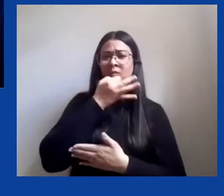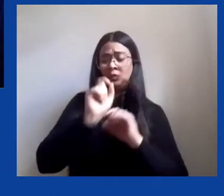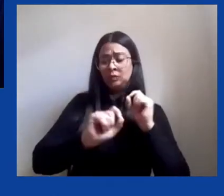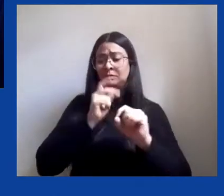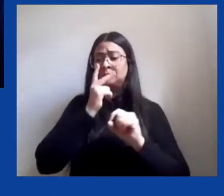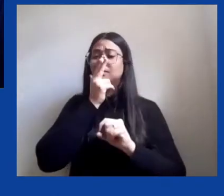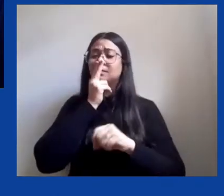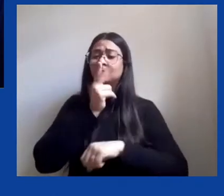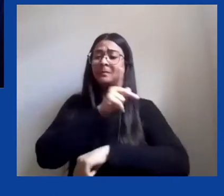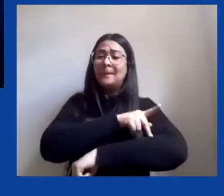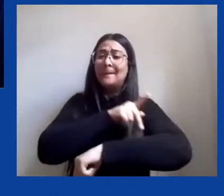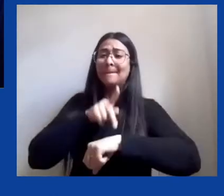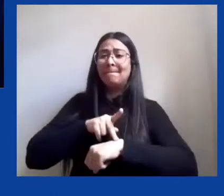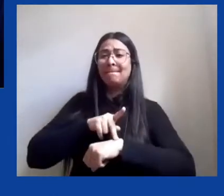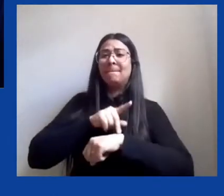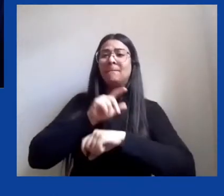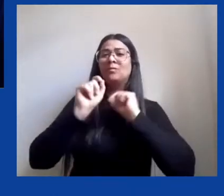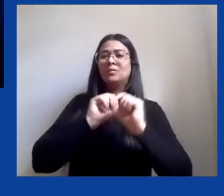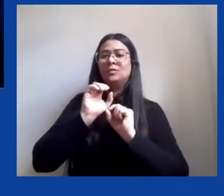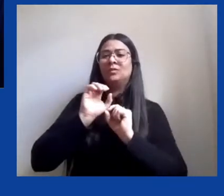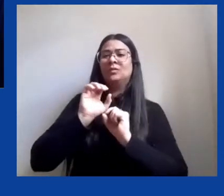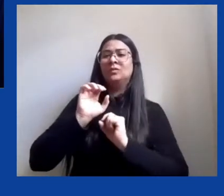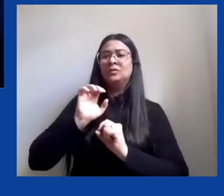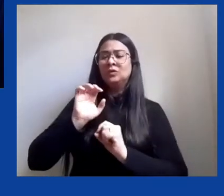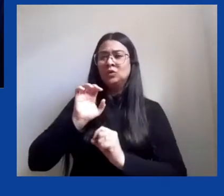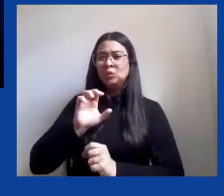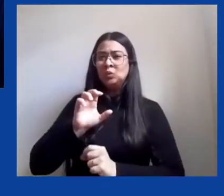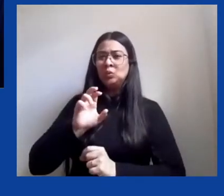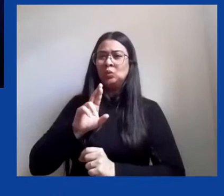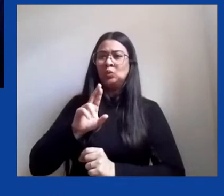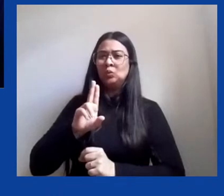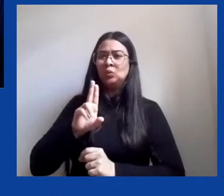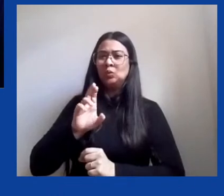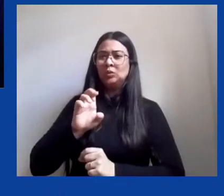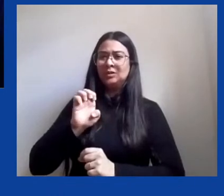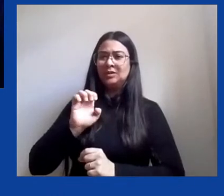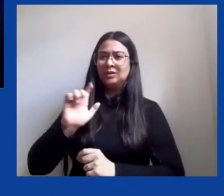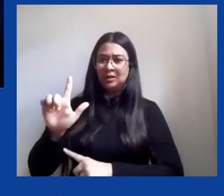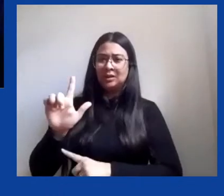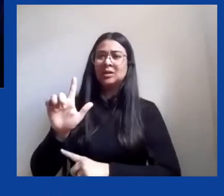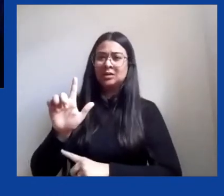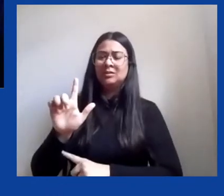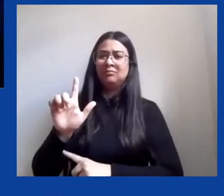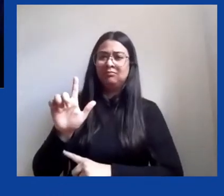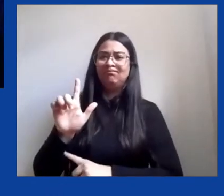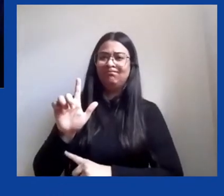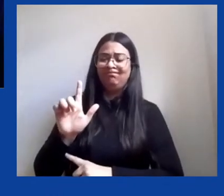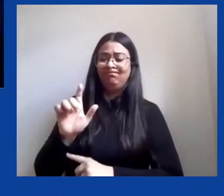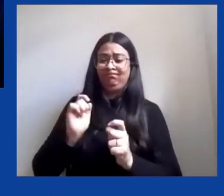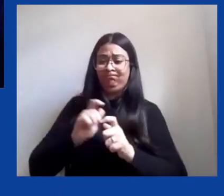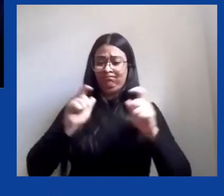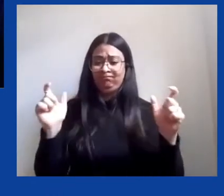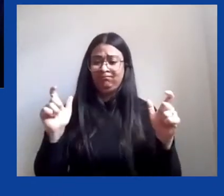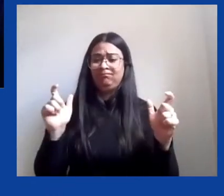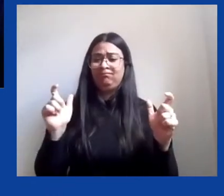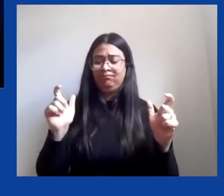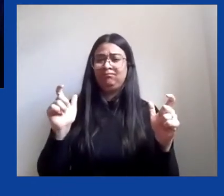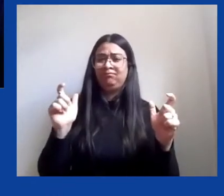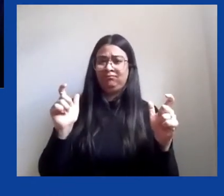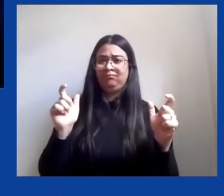crueldade. Essa que exige amplos aprendizados que justifiquem e